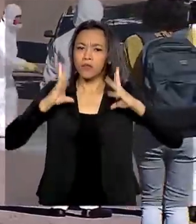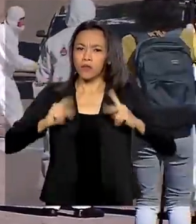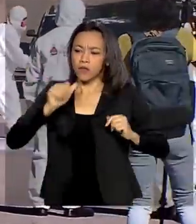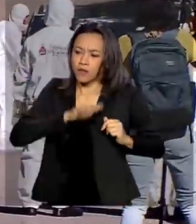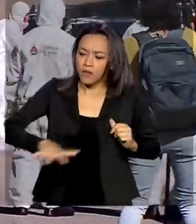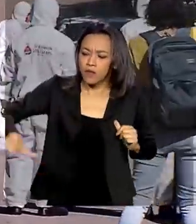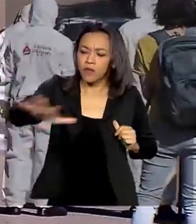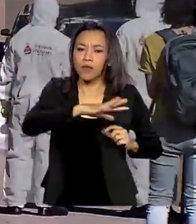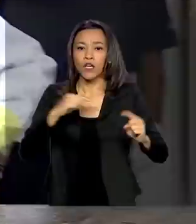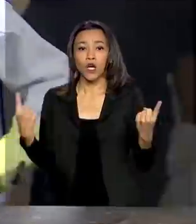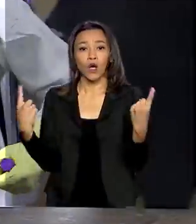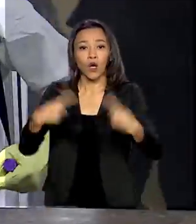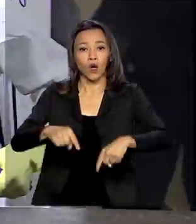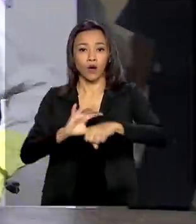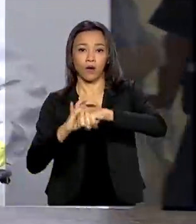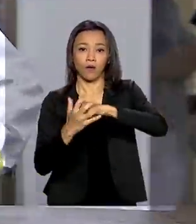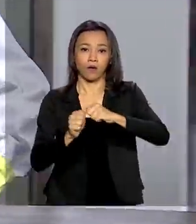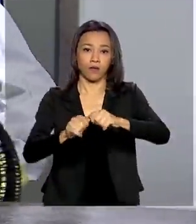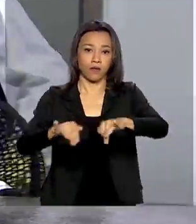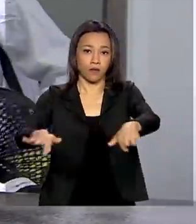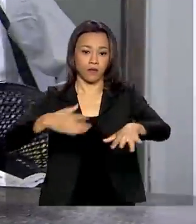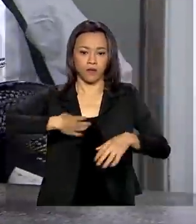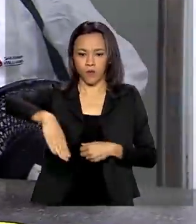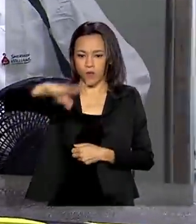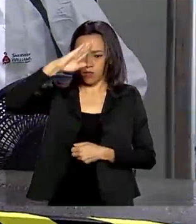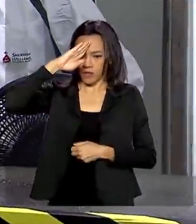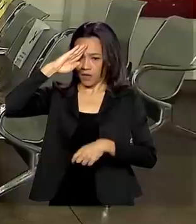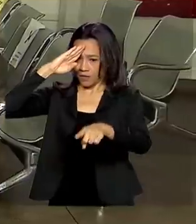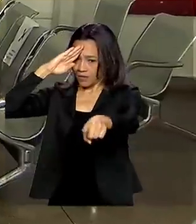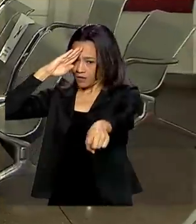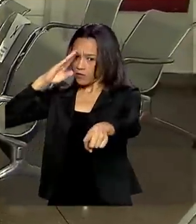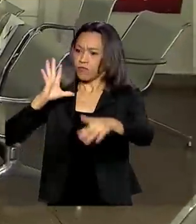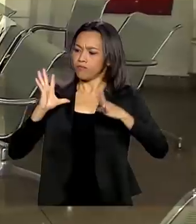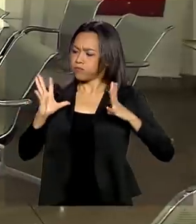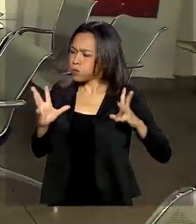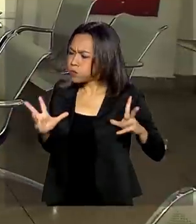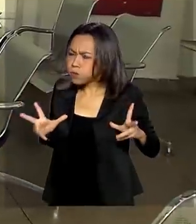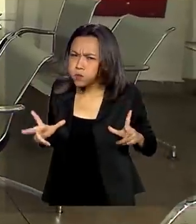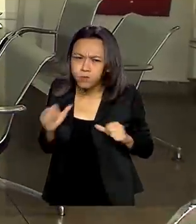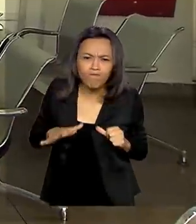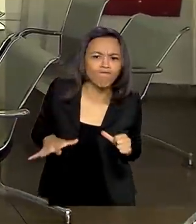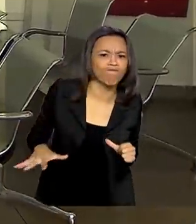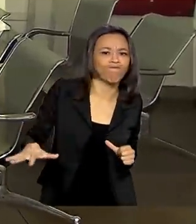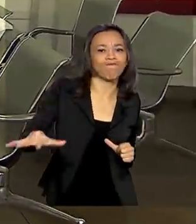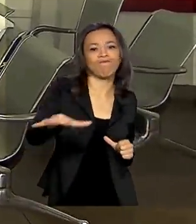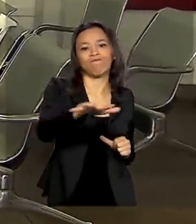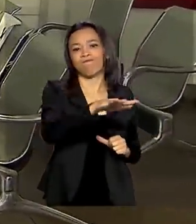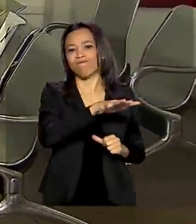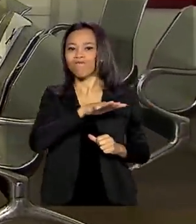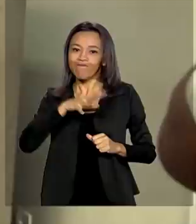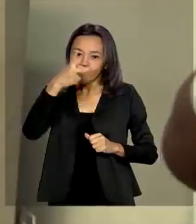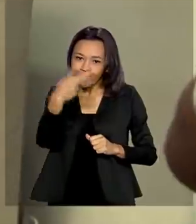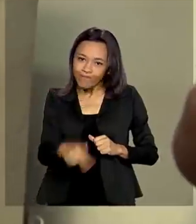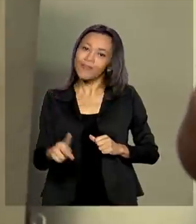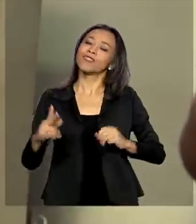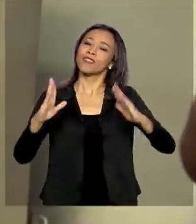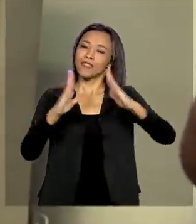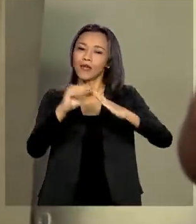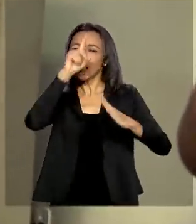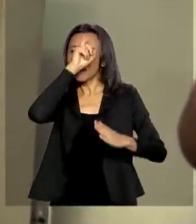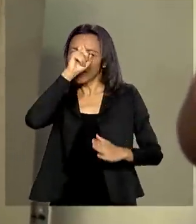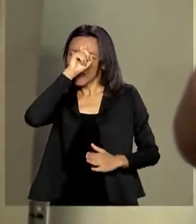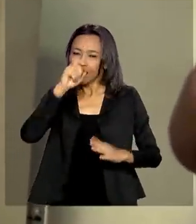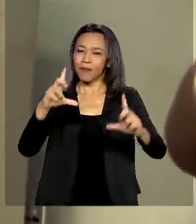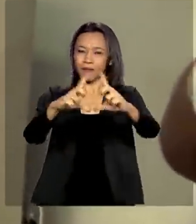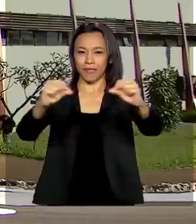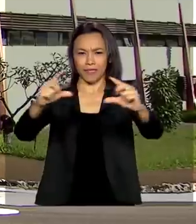contra o novo coronavírus, o exército fez a desinfecção do Hospital Regional da Asa Norte, o Agarram,